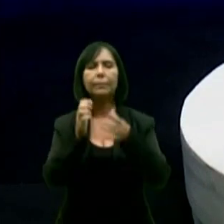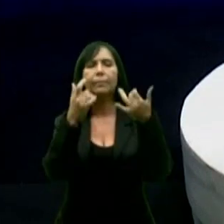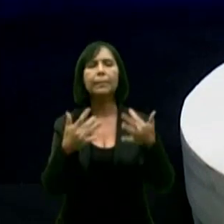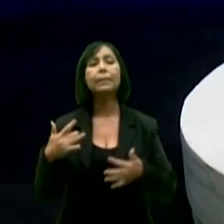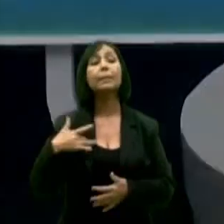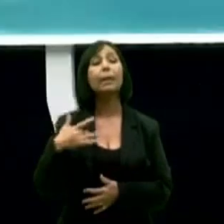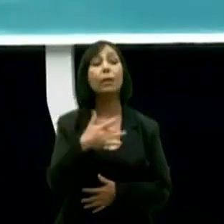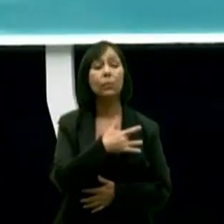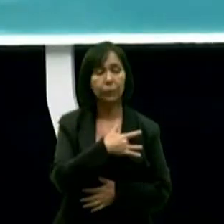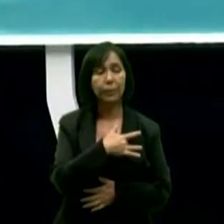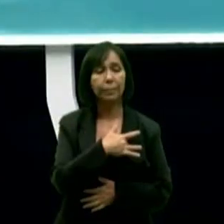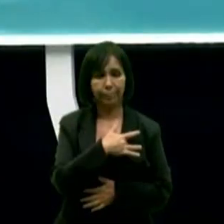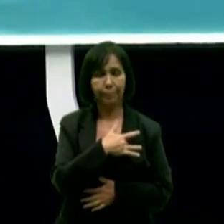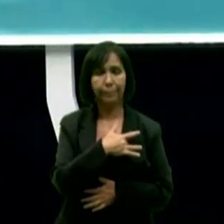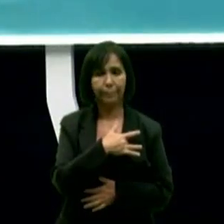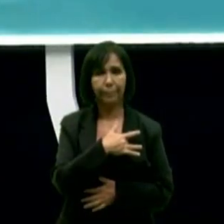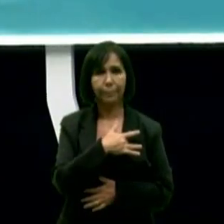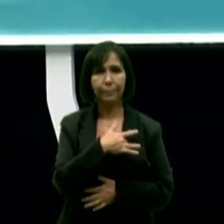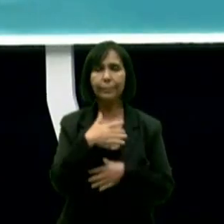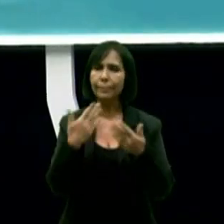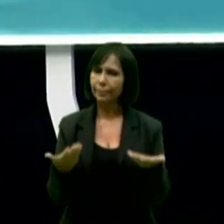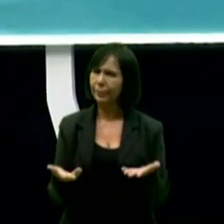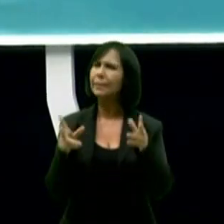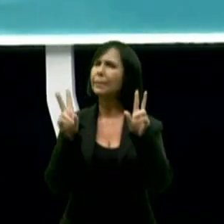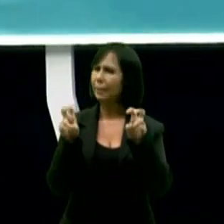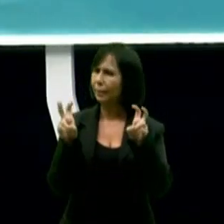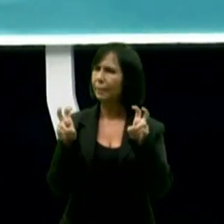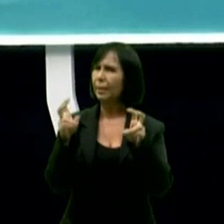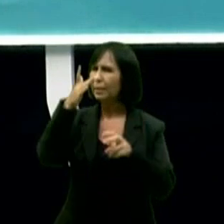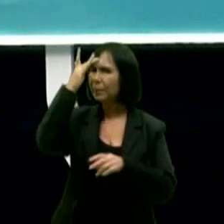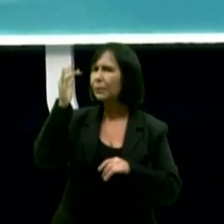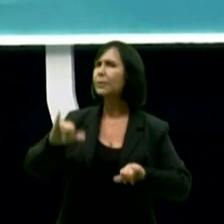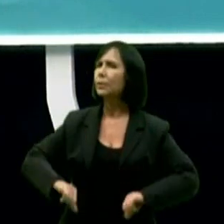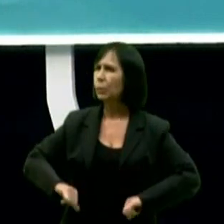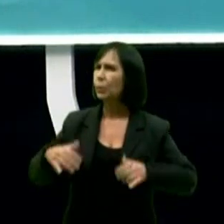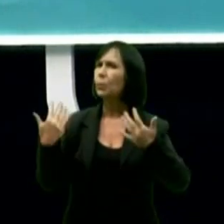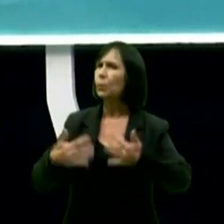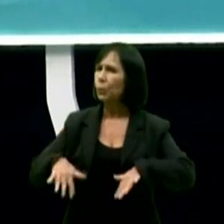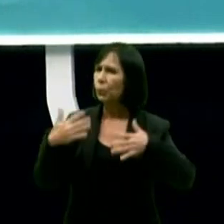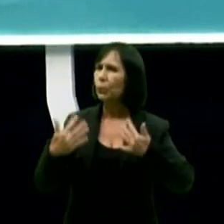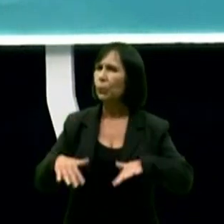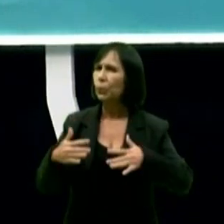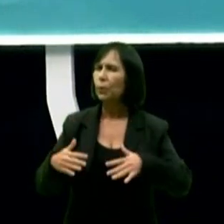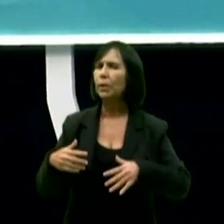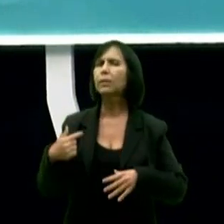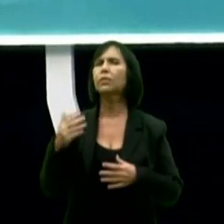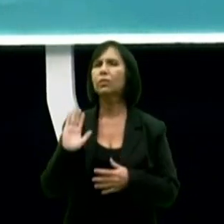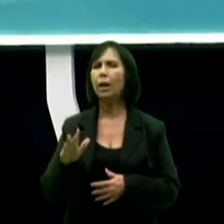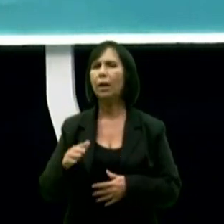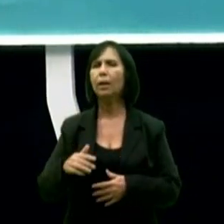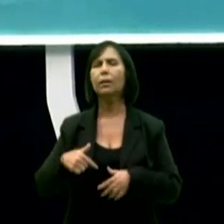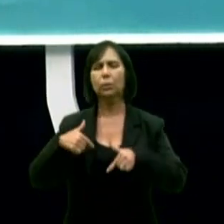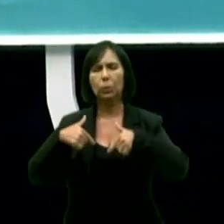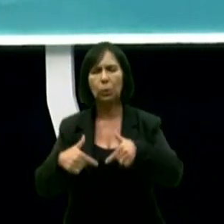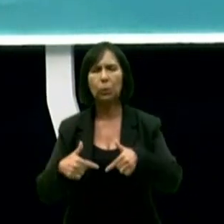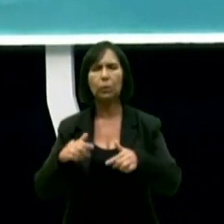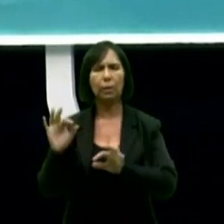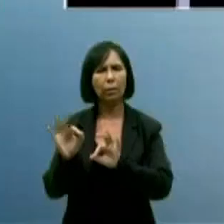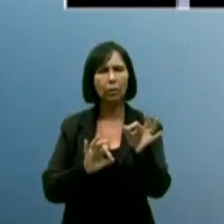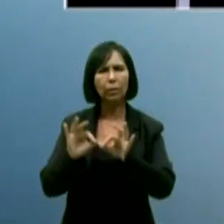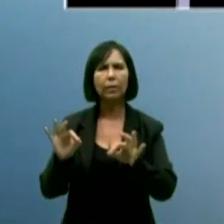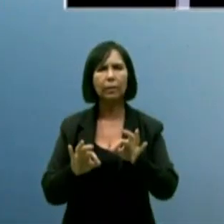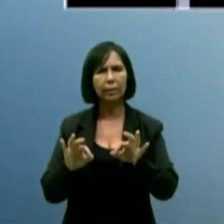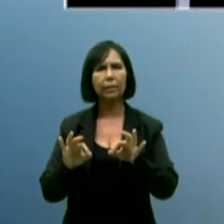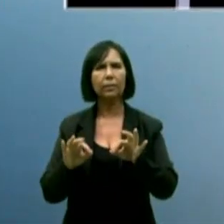saúde pública. É um tema que machuca muita gente. No nosso governo, a gente vai botar para funcionar o que já existe. Vamos criar a